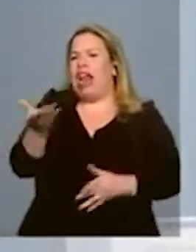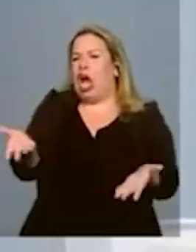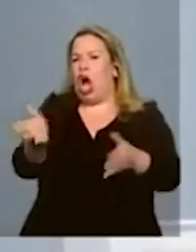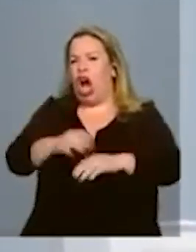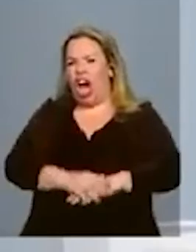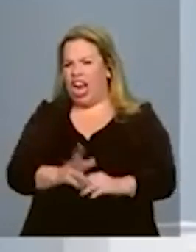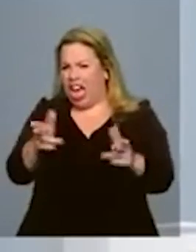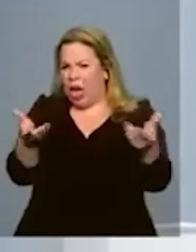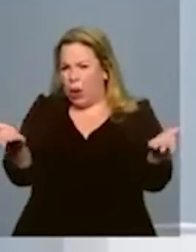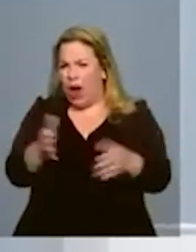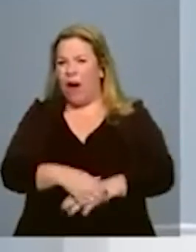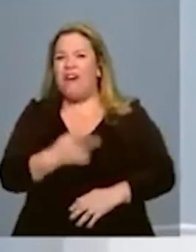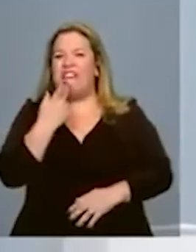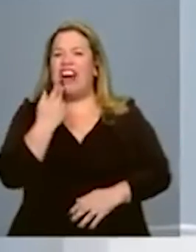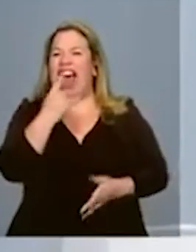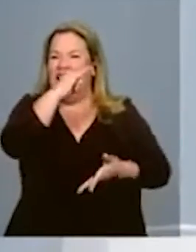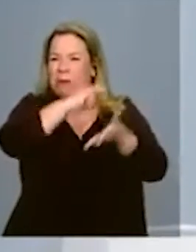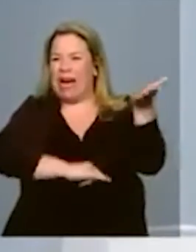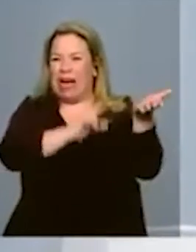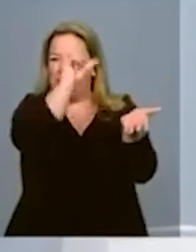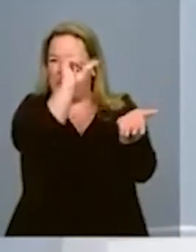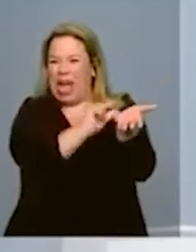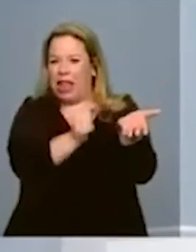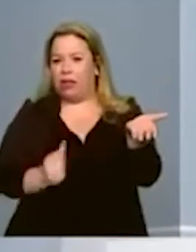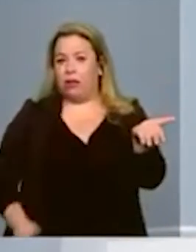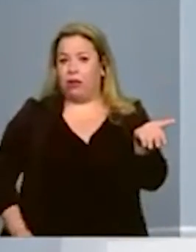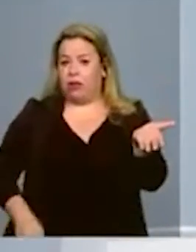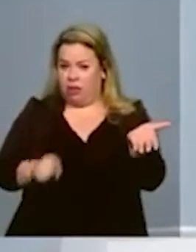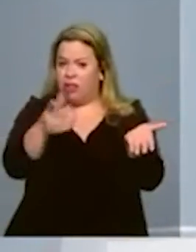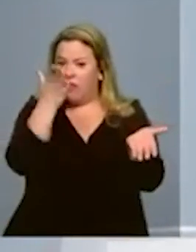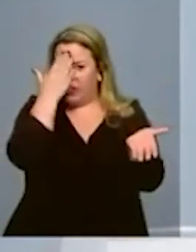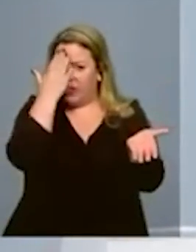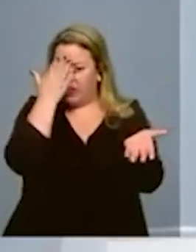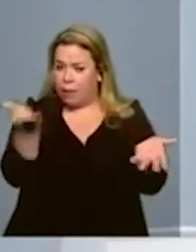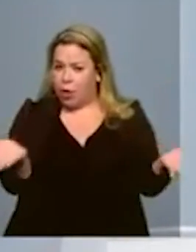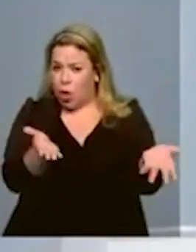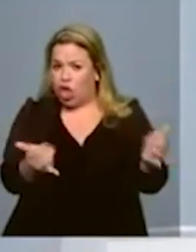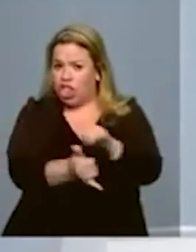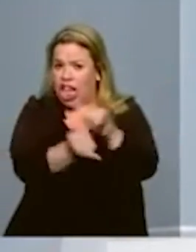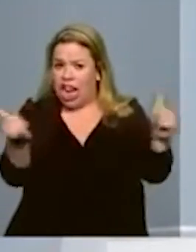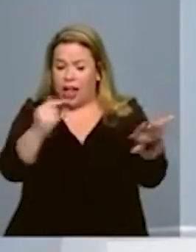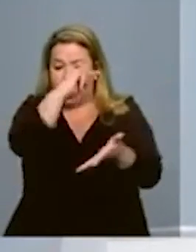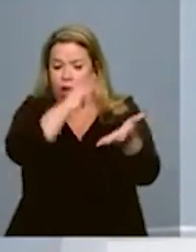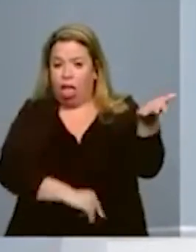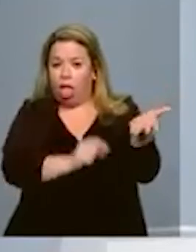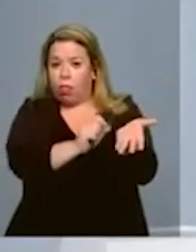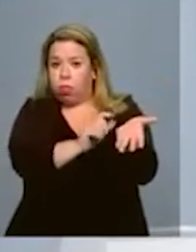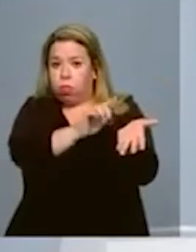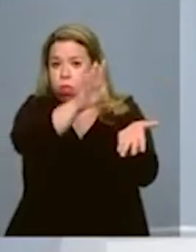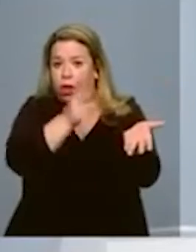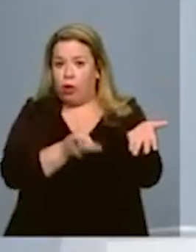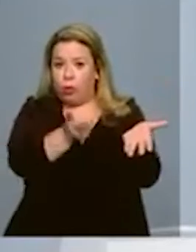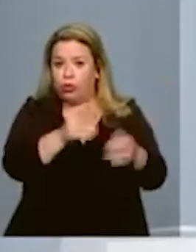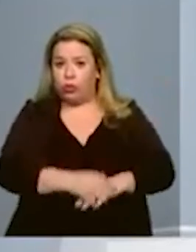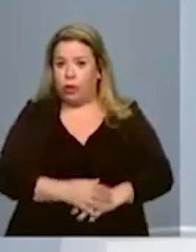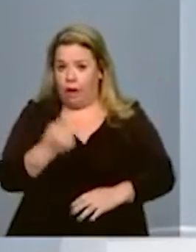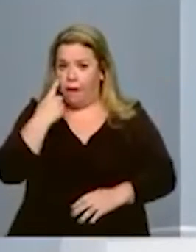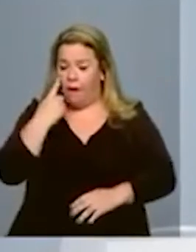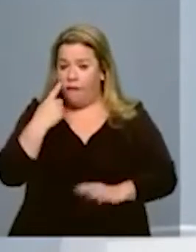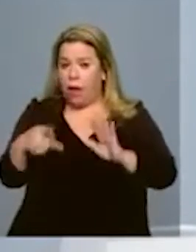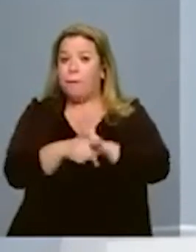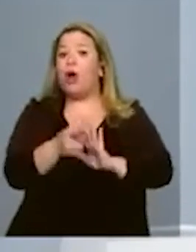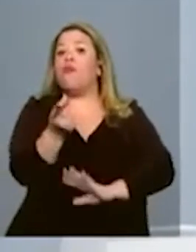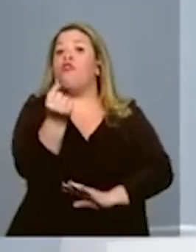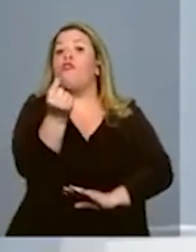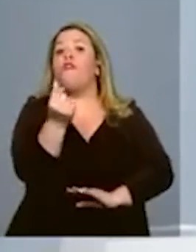Mesmo papo. Vai abaixar a tarifa. Você sabe quanto você paga a energia elétrica. Verifique quanto custa a tarifa de energia